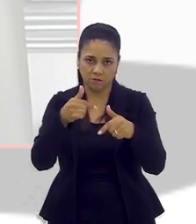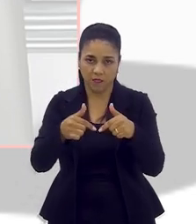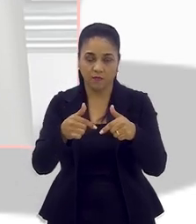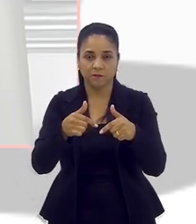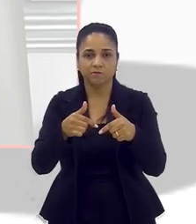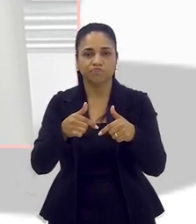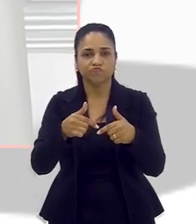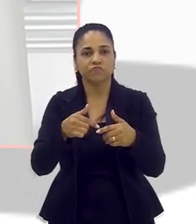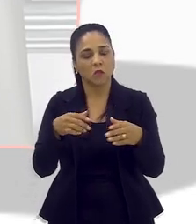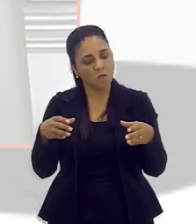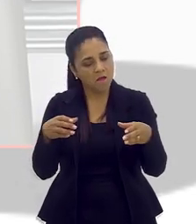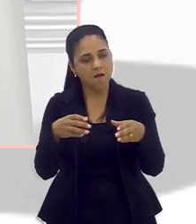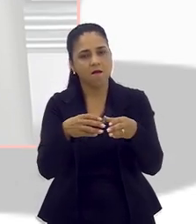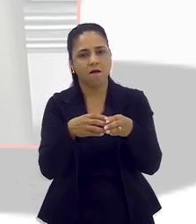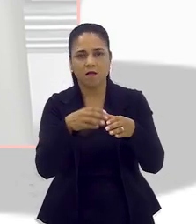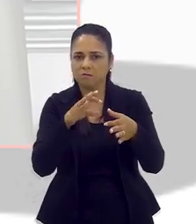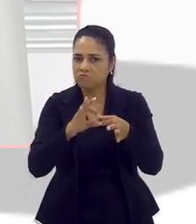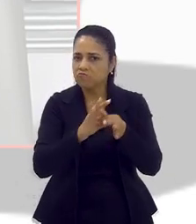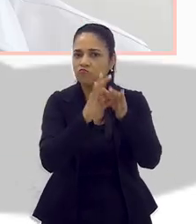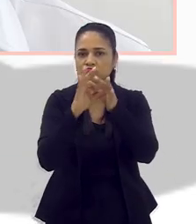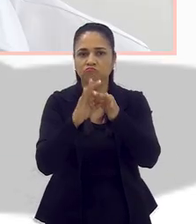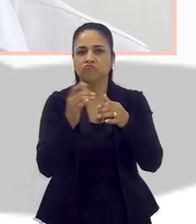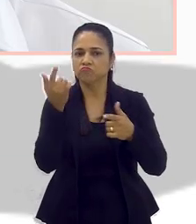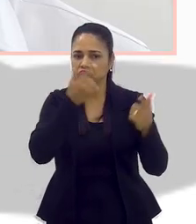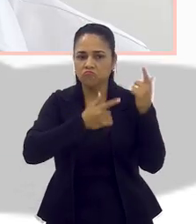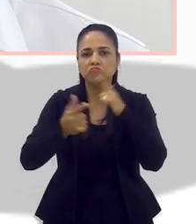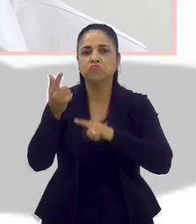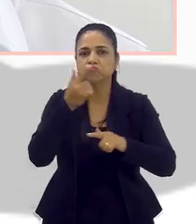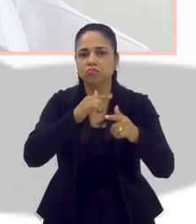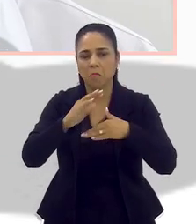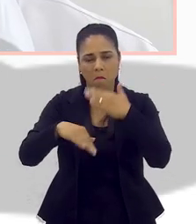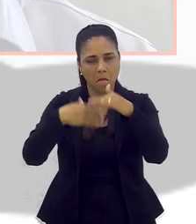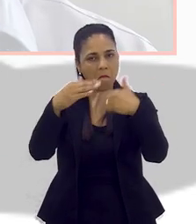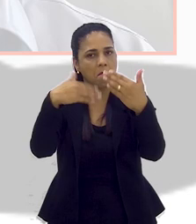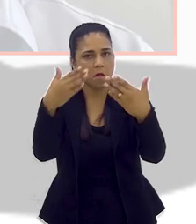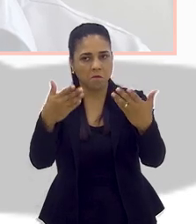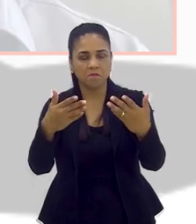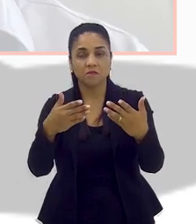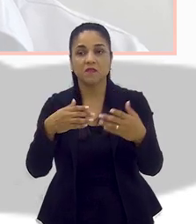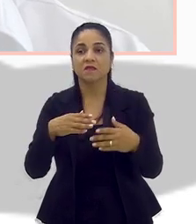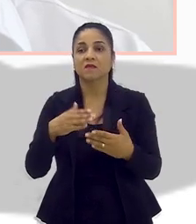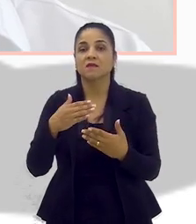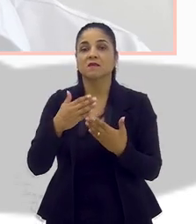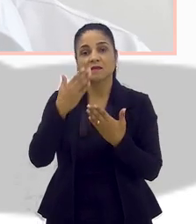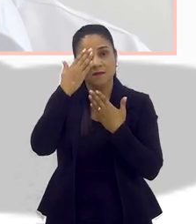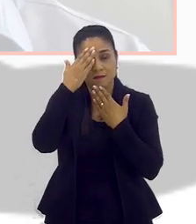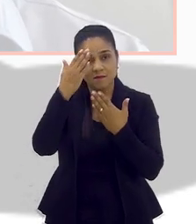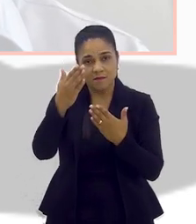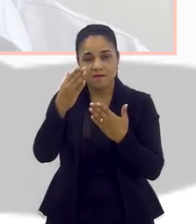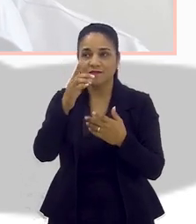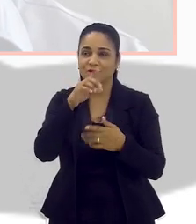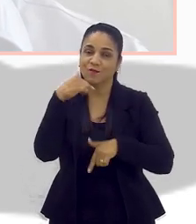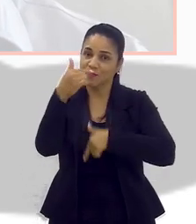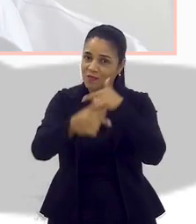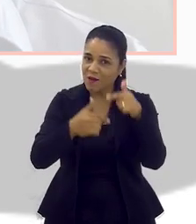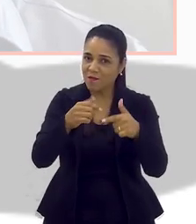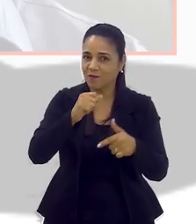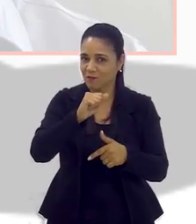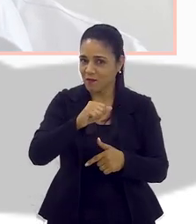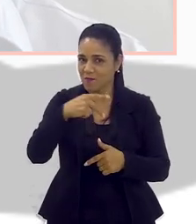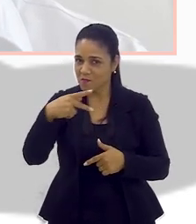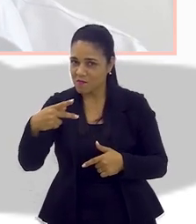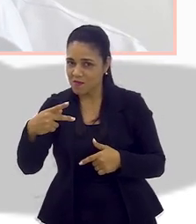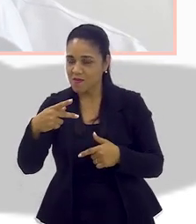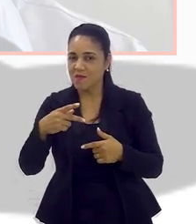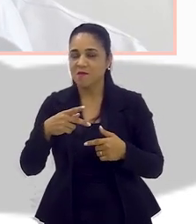Mas vai caminhar bem, e é uma classe muito unida que está conquistando muito espaço. Sim, e graças ao trabalho desses entregadores,